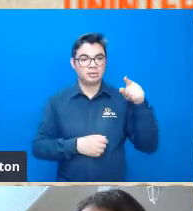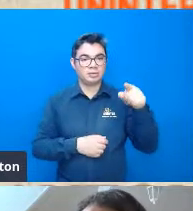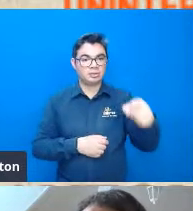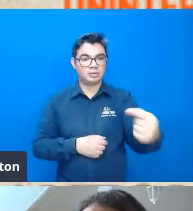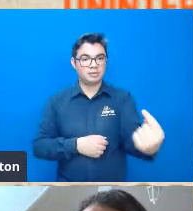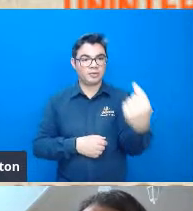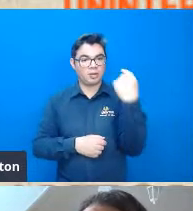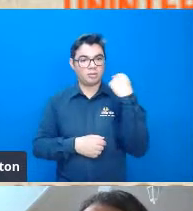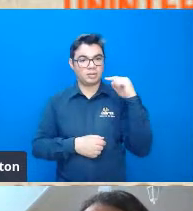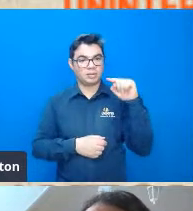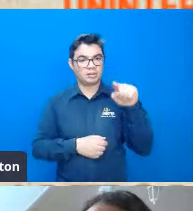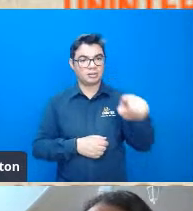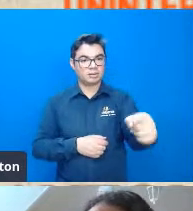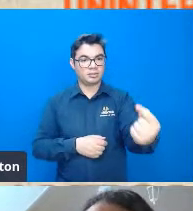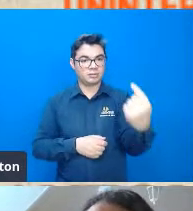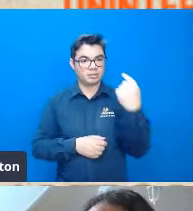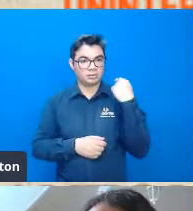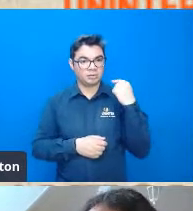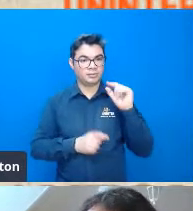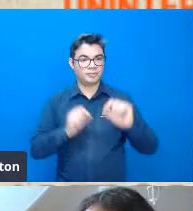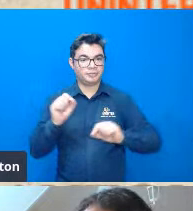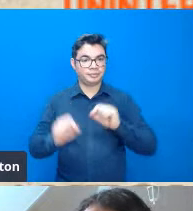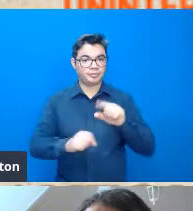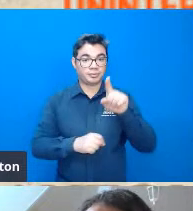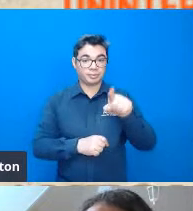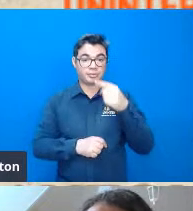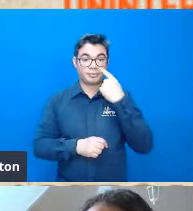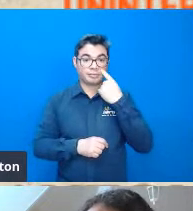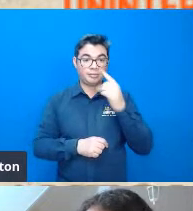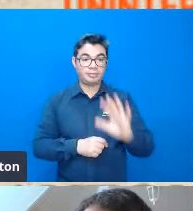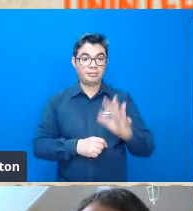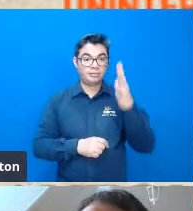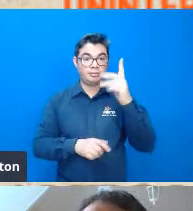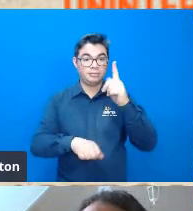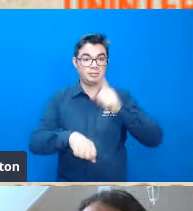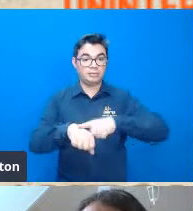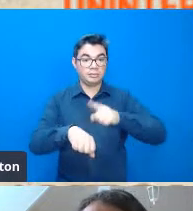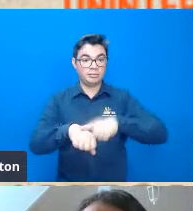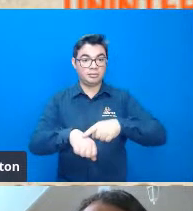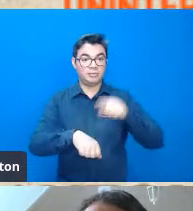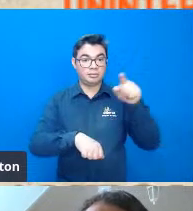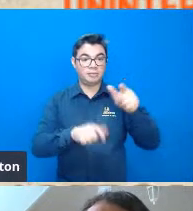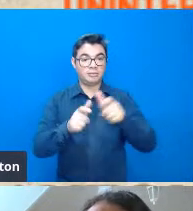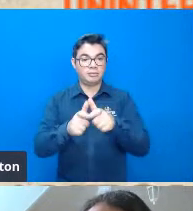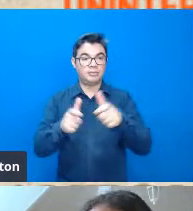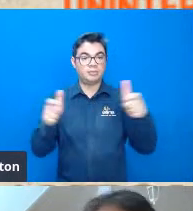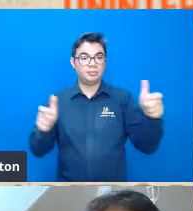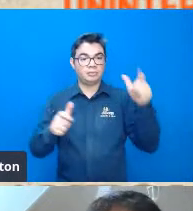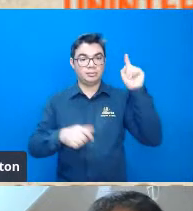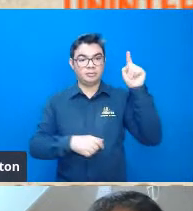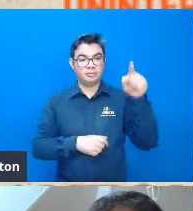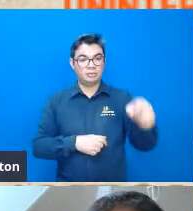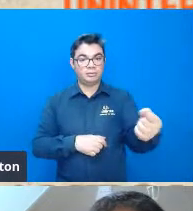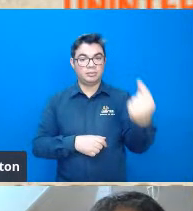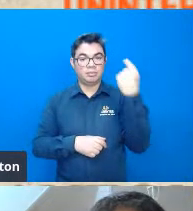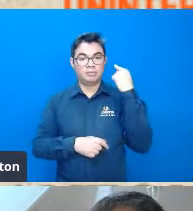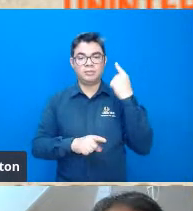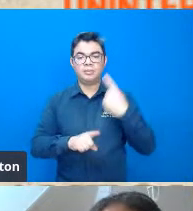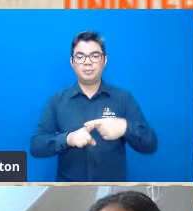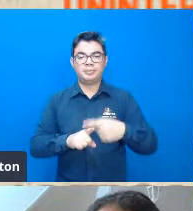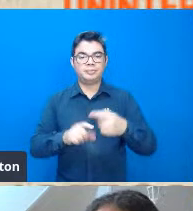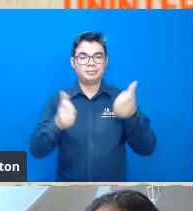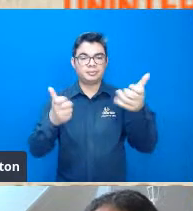horas de volta então mas provavelmente o tempo de deslocamento era maior que esse eu coloquei isso porque